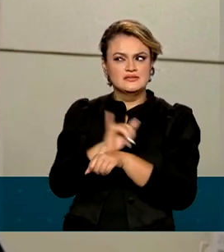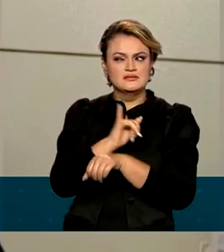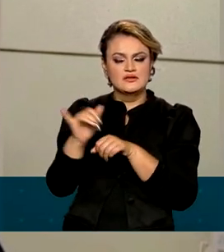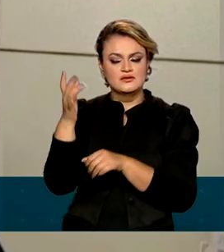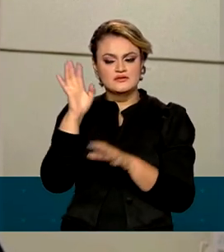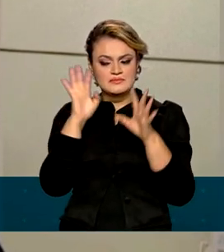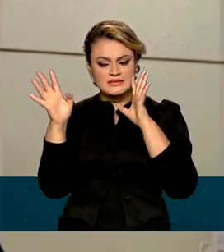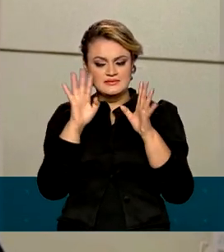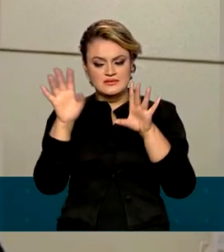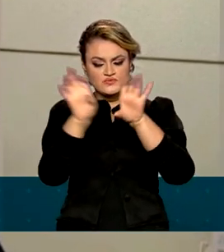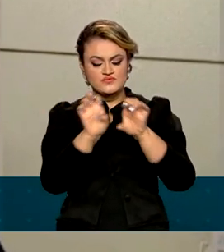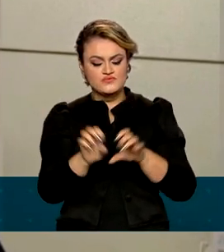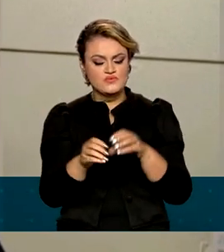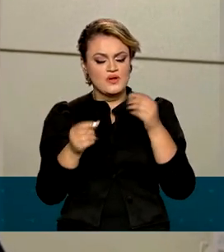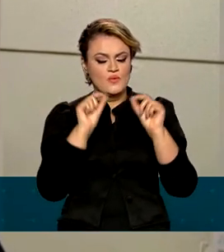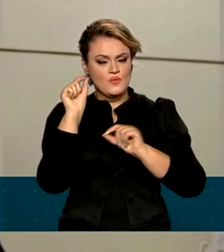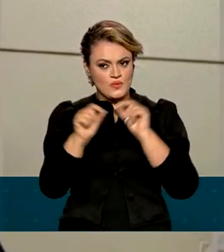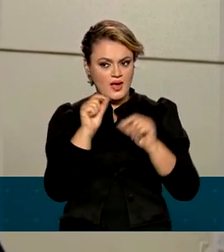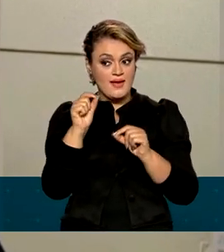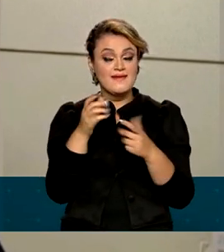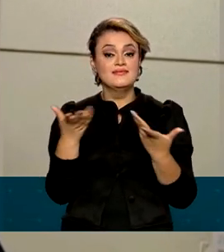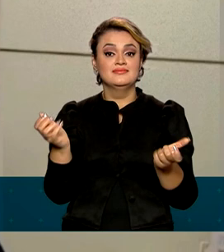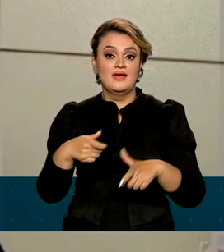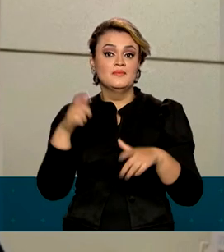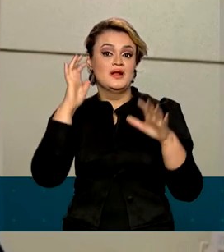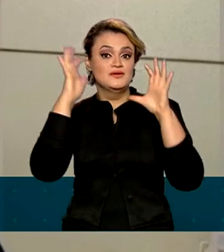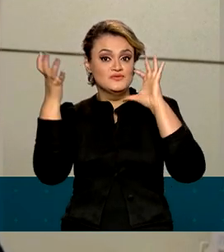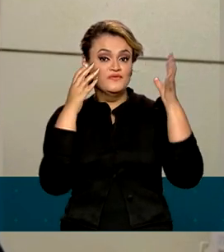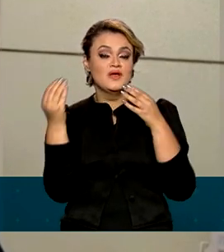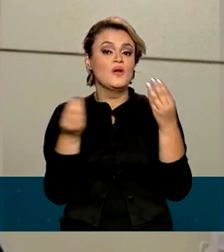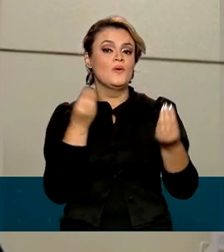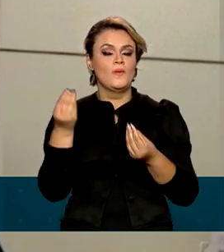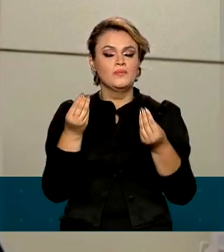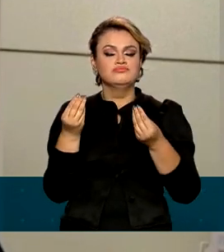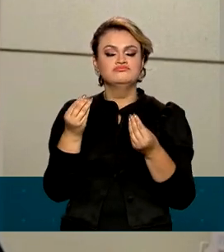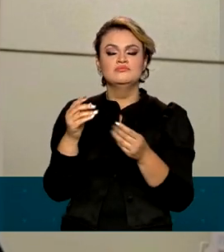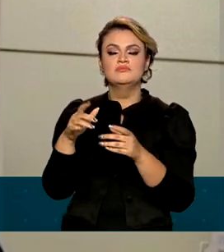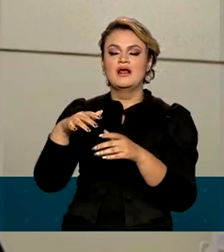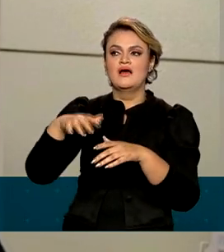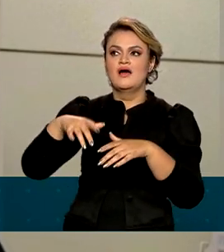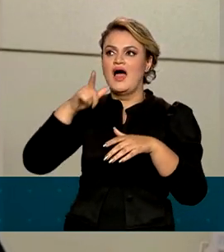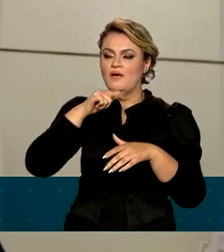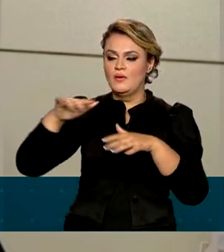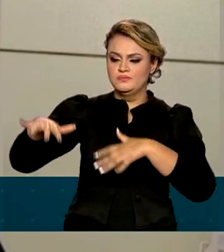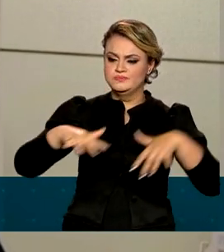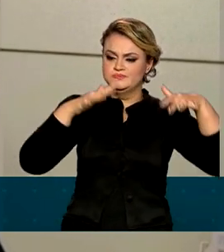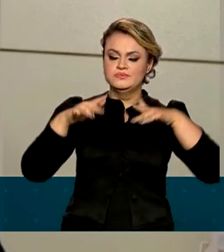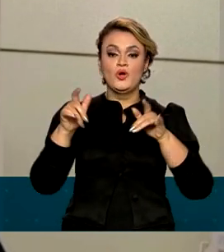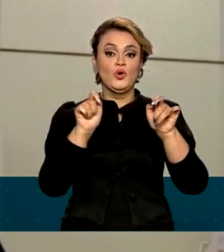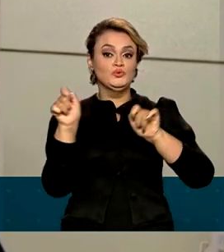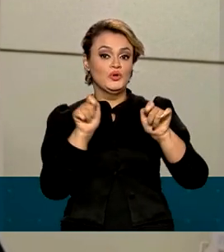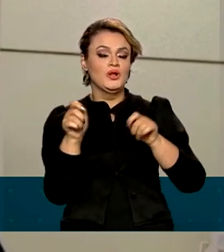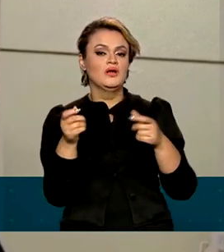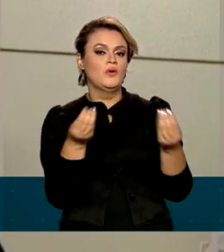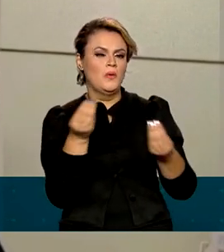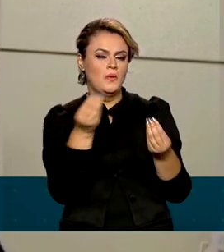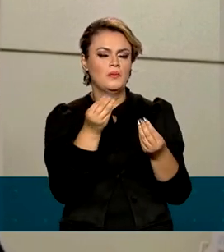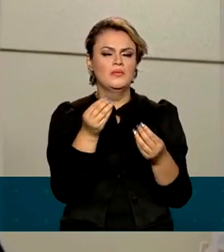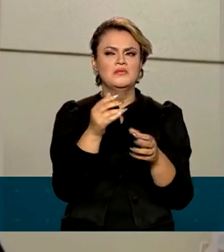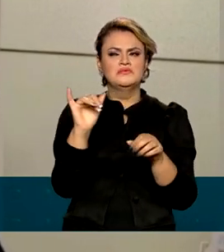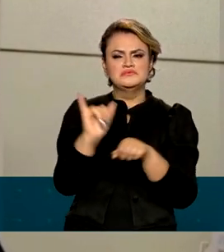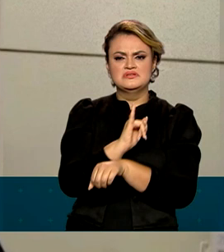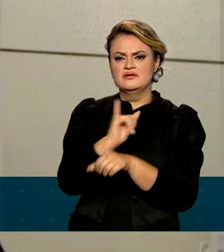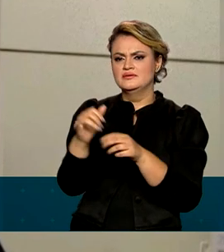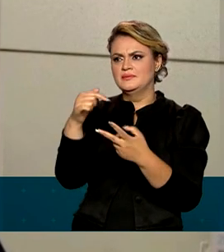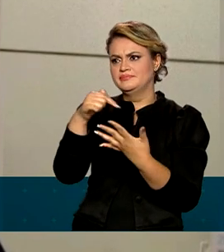sobre essas infraestruturas e as soluções que são utilizadas para as detenções de cheias, com partes lineares e